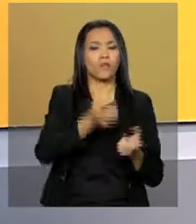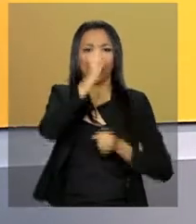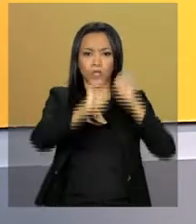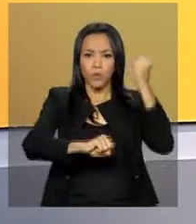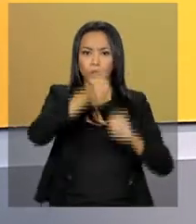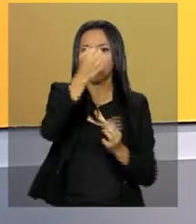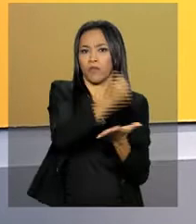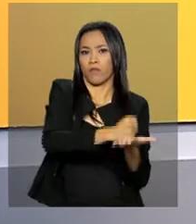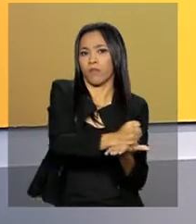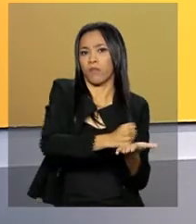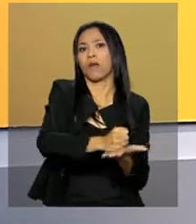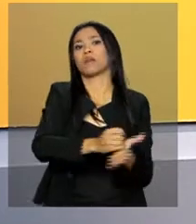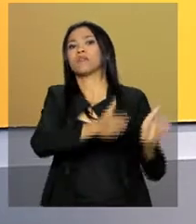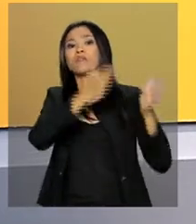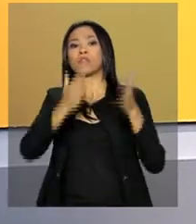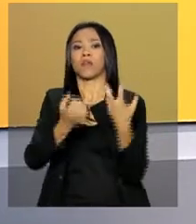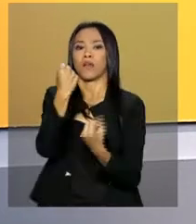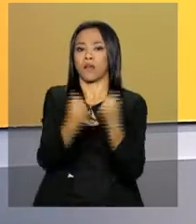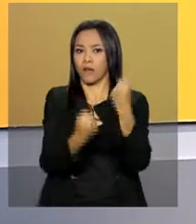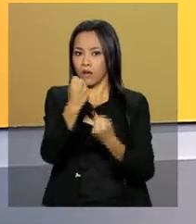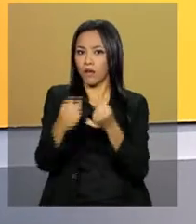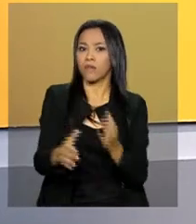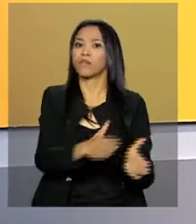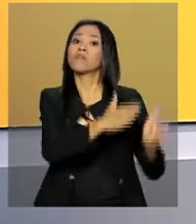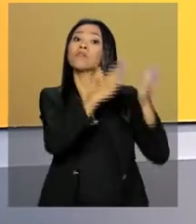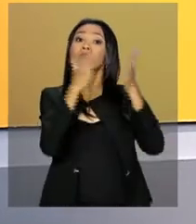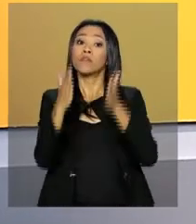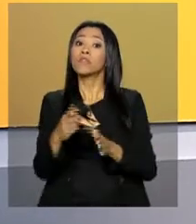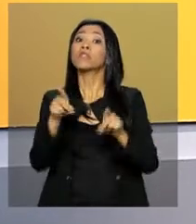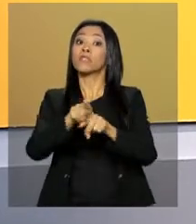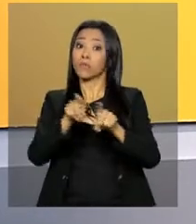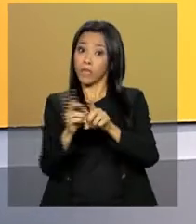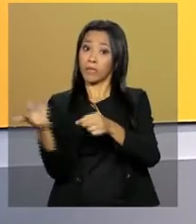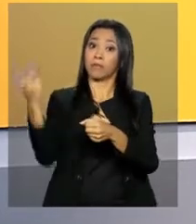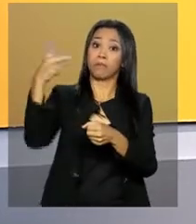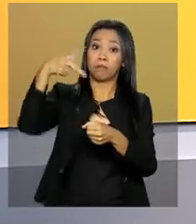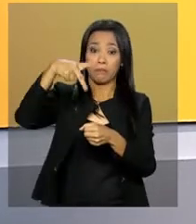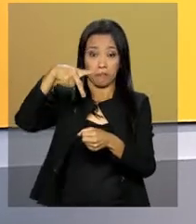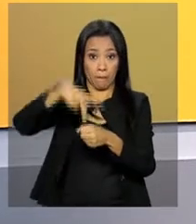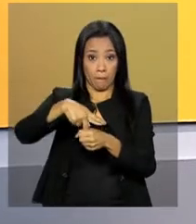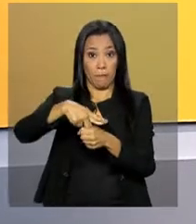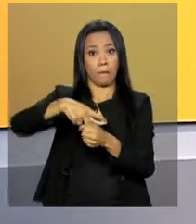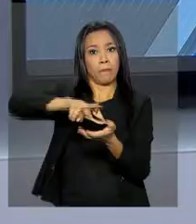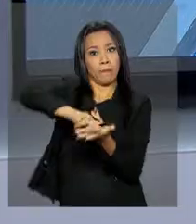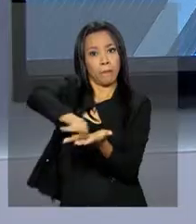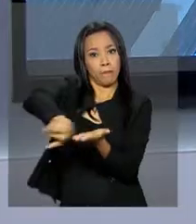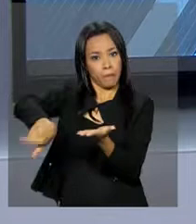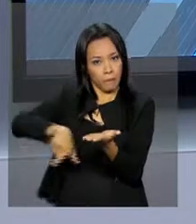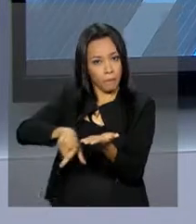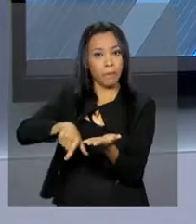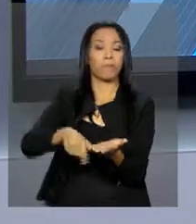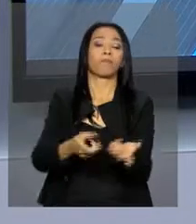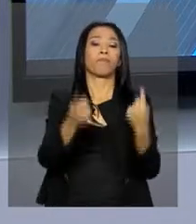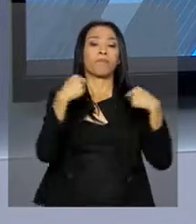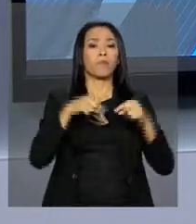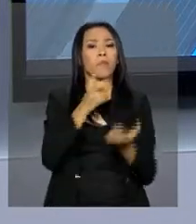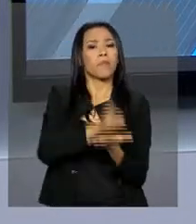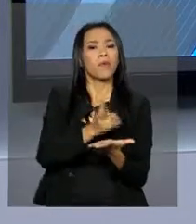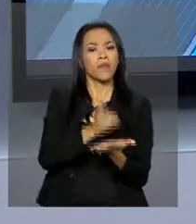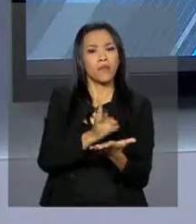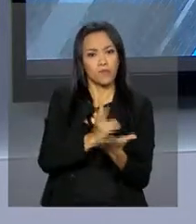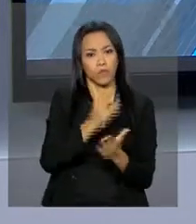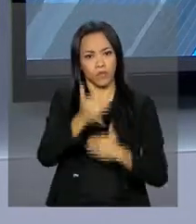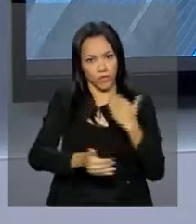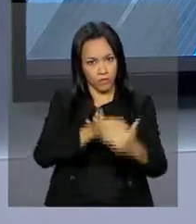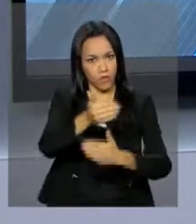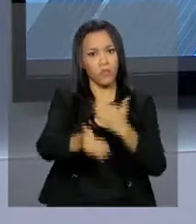farmacêuticos, veículos automotores e também derivados de petróleo. Mesmo com o crescimento